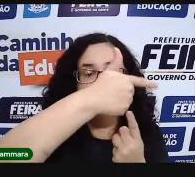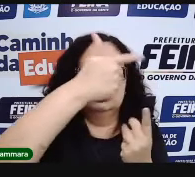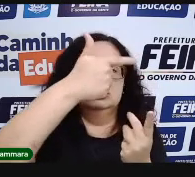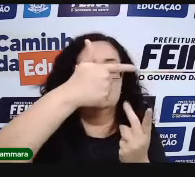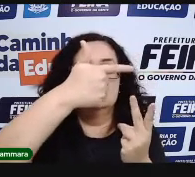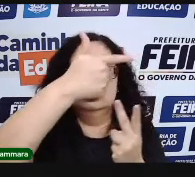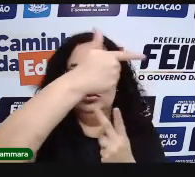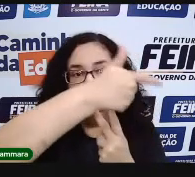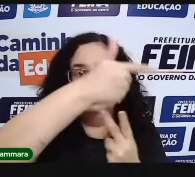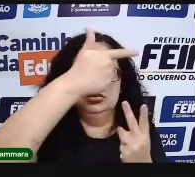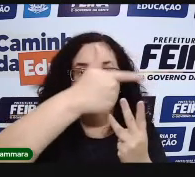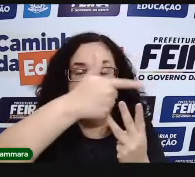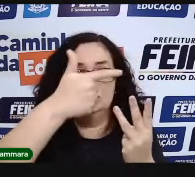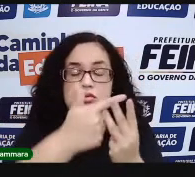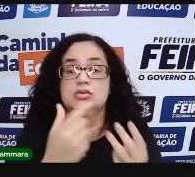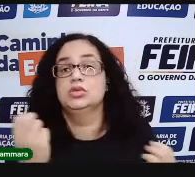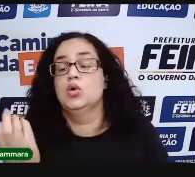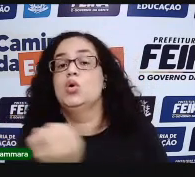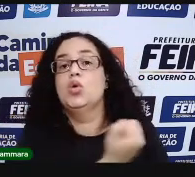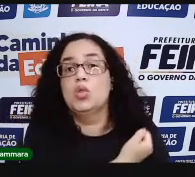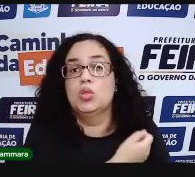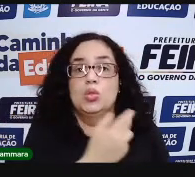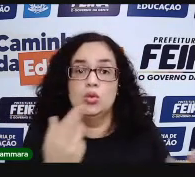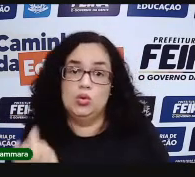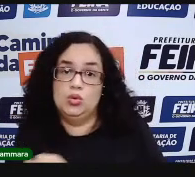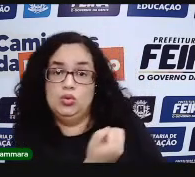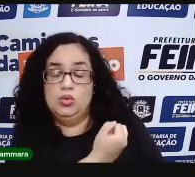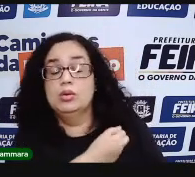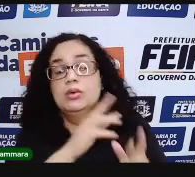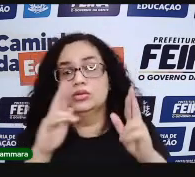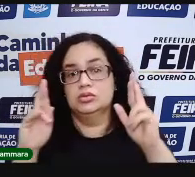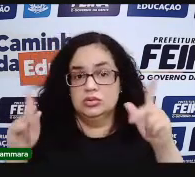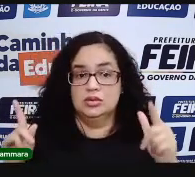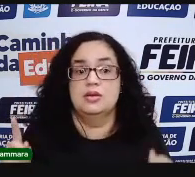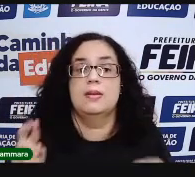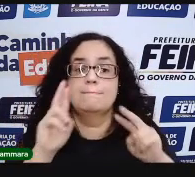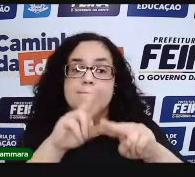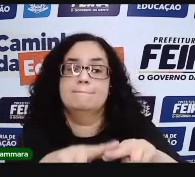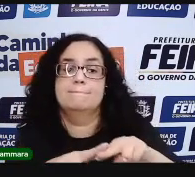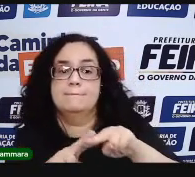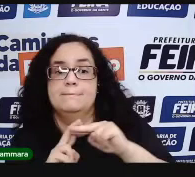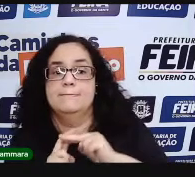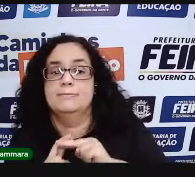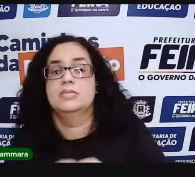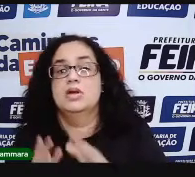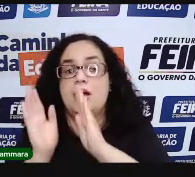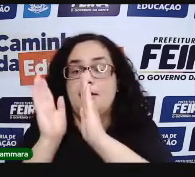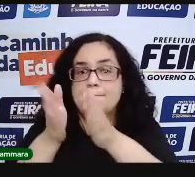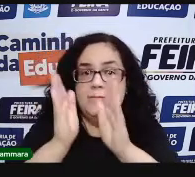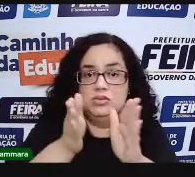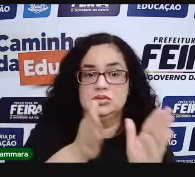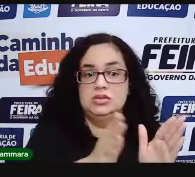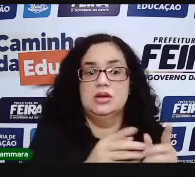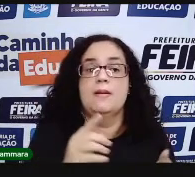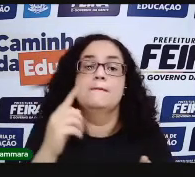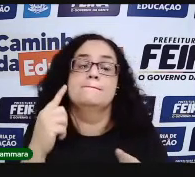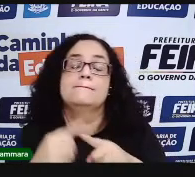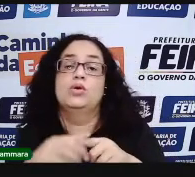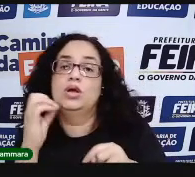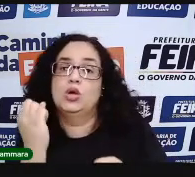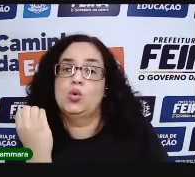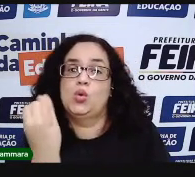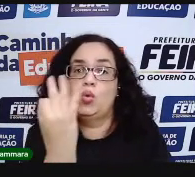222, a gente usa o mesmo número para valores diferentes. Por isso, o nome posicional.